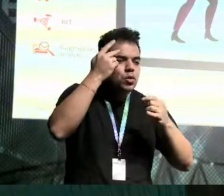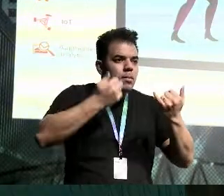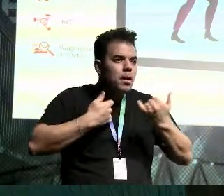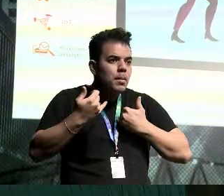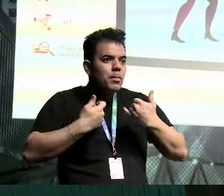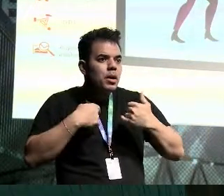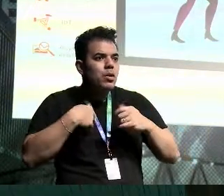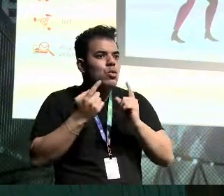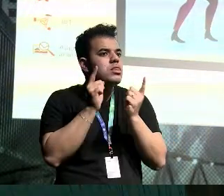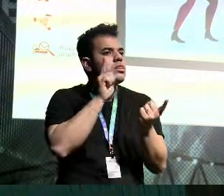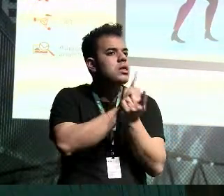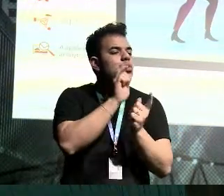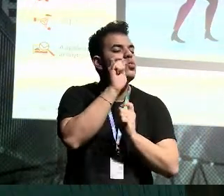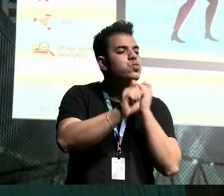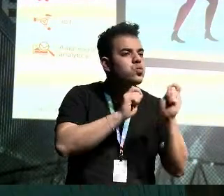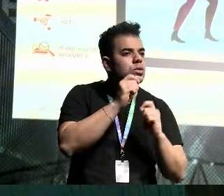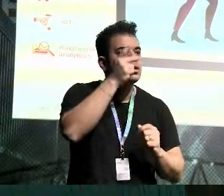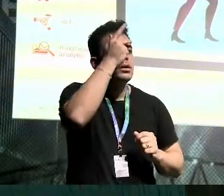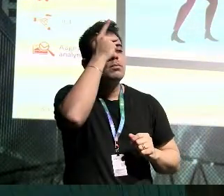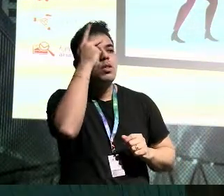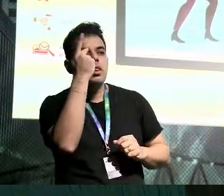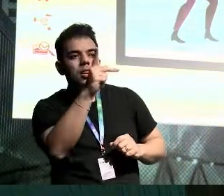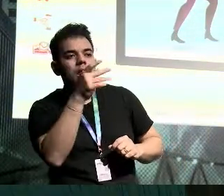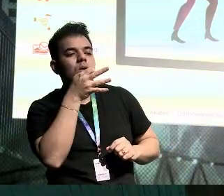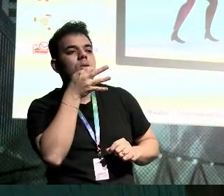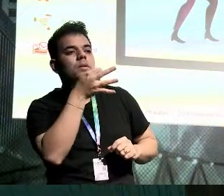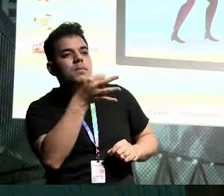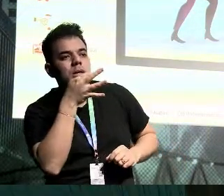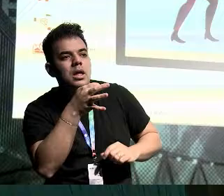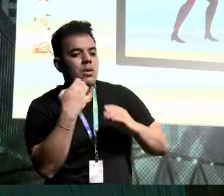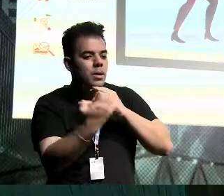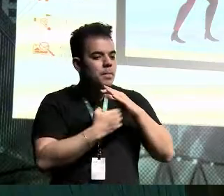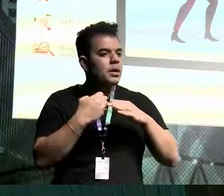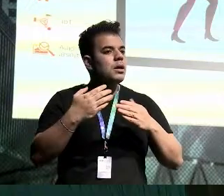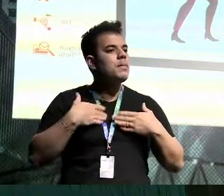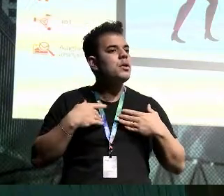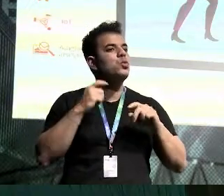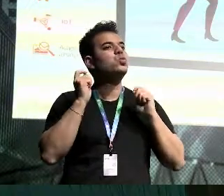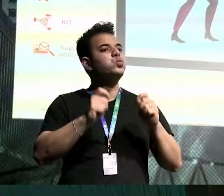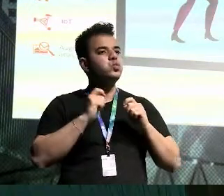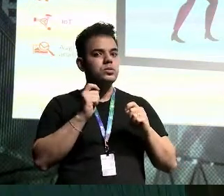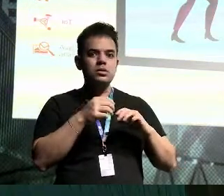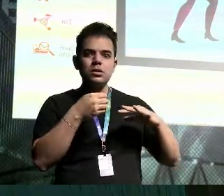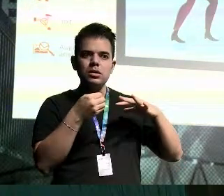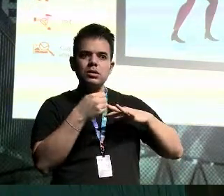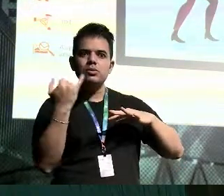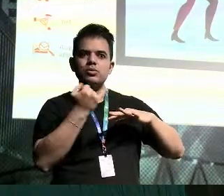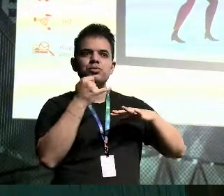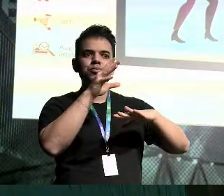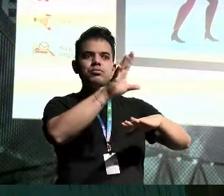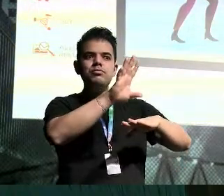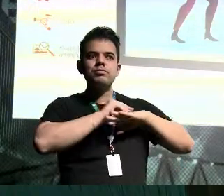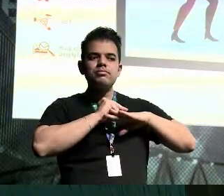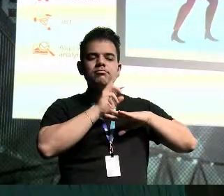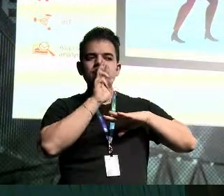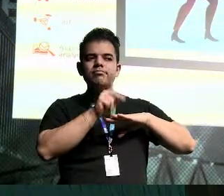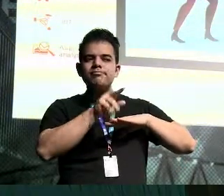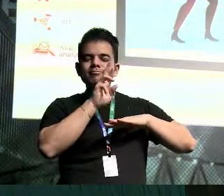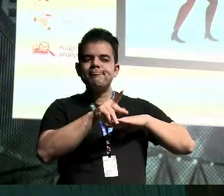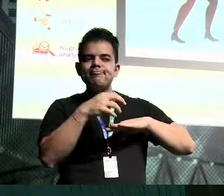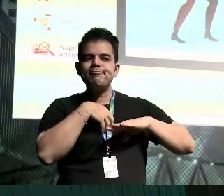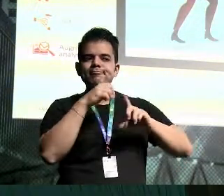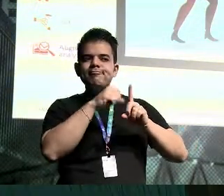do meu atendimento. O que as pessoas estão falando da minha empresa. Isso é mais um dado, é um dado importante, é o sentimento social.